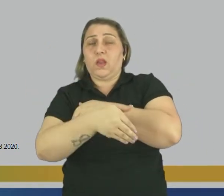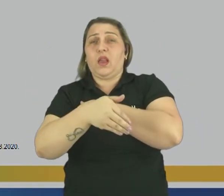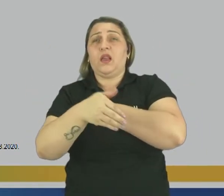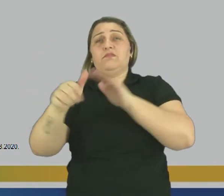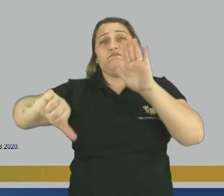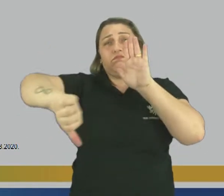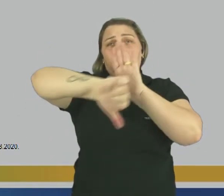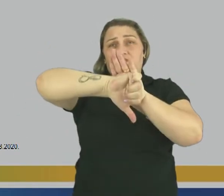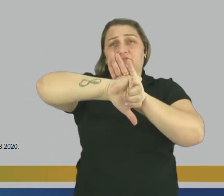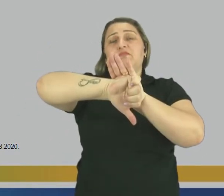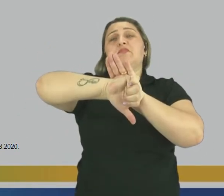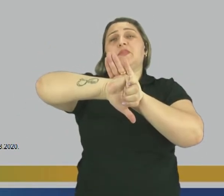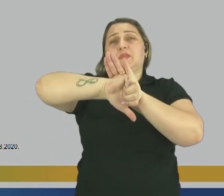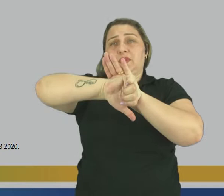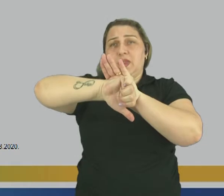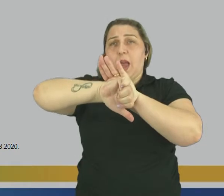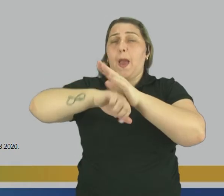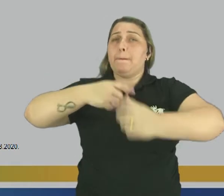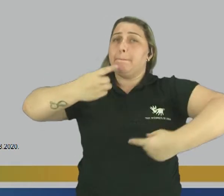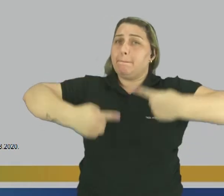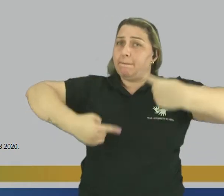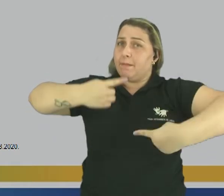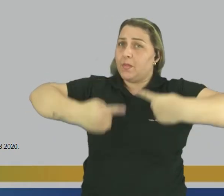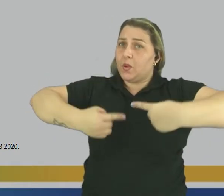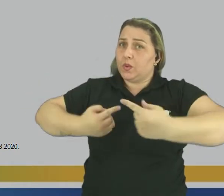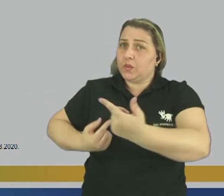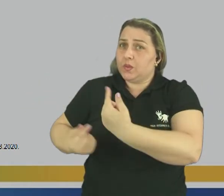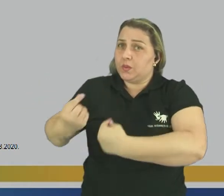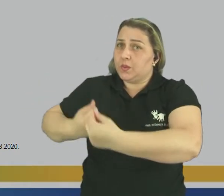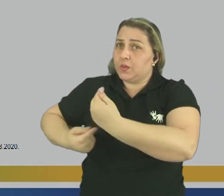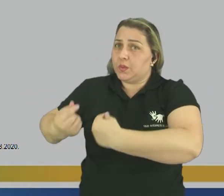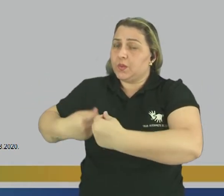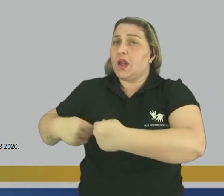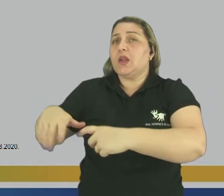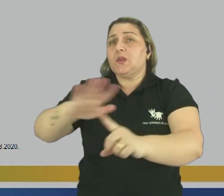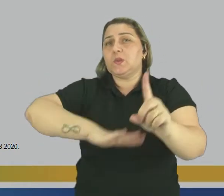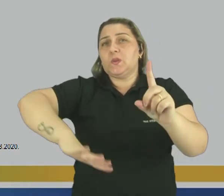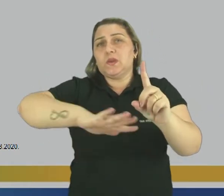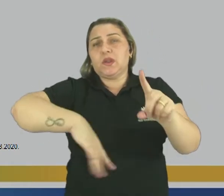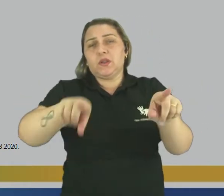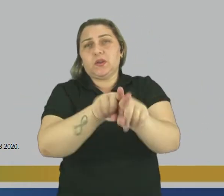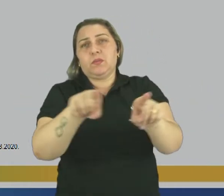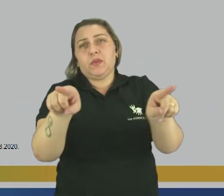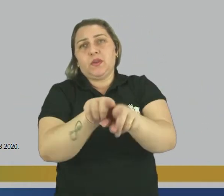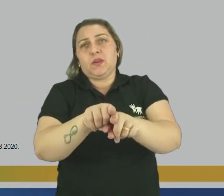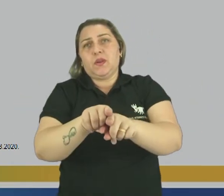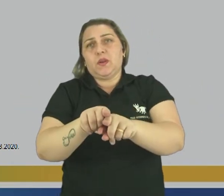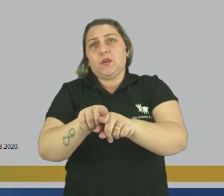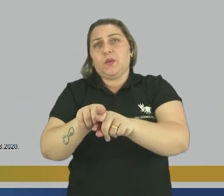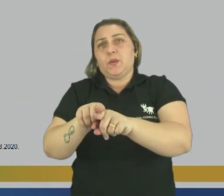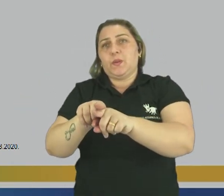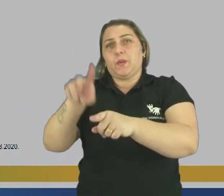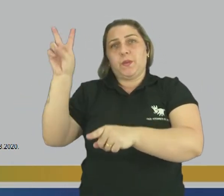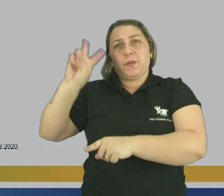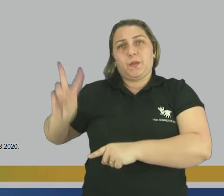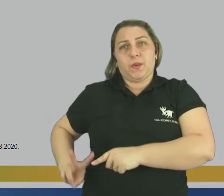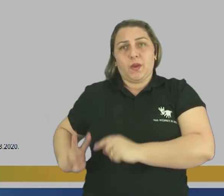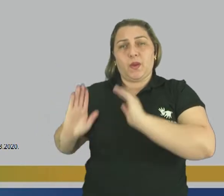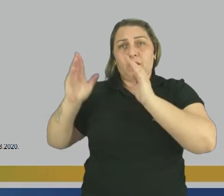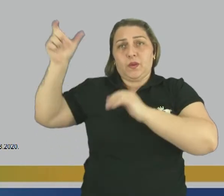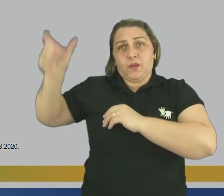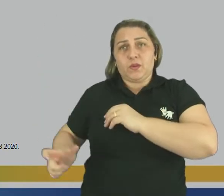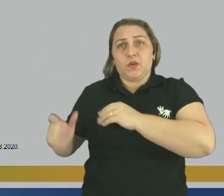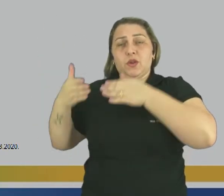crise perpassa questões políticas, econômicas e sociais Os venezuelanos que chegaram ao